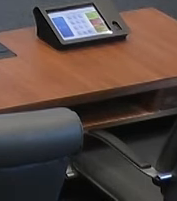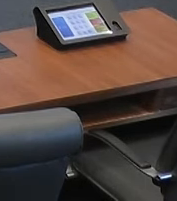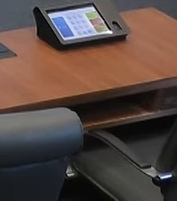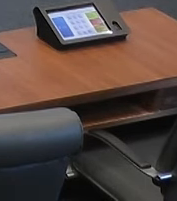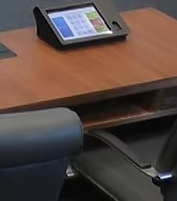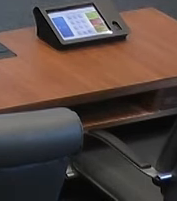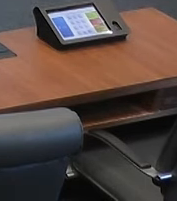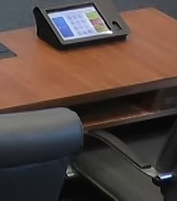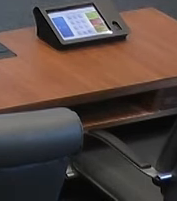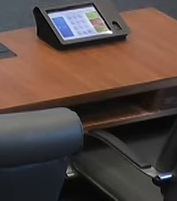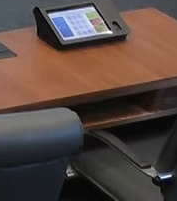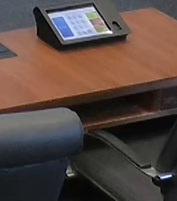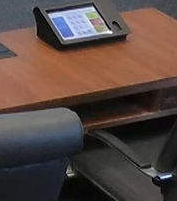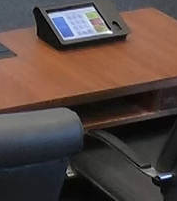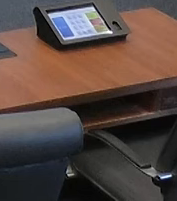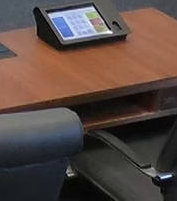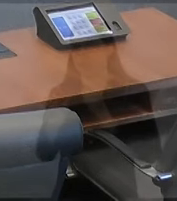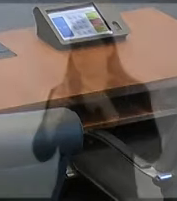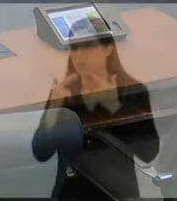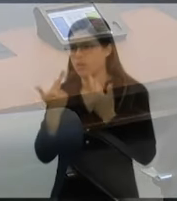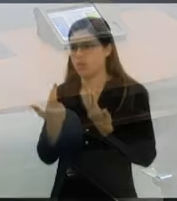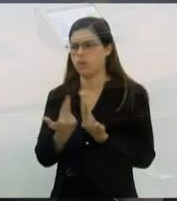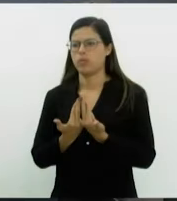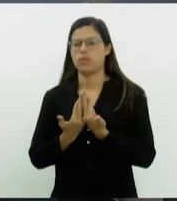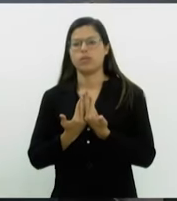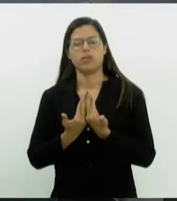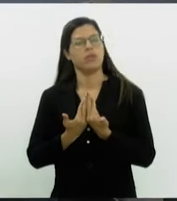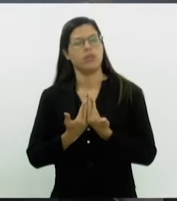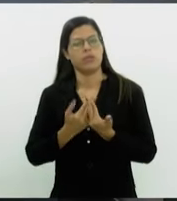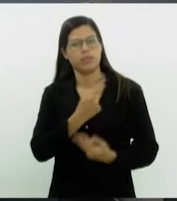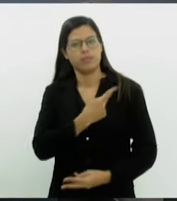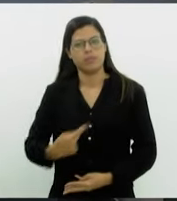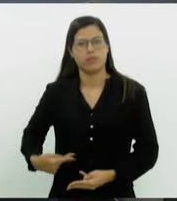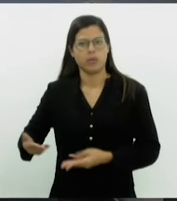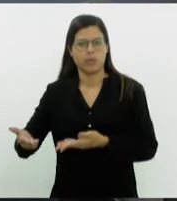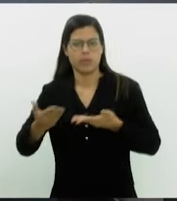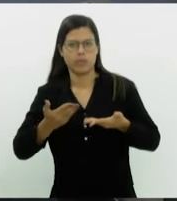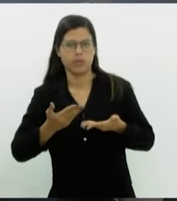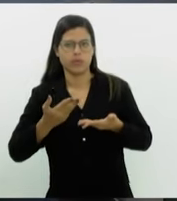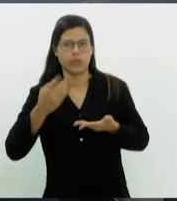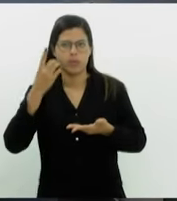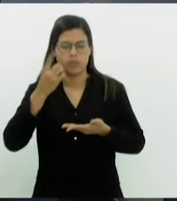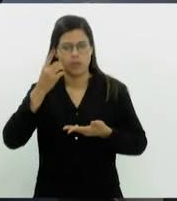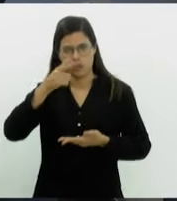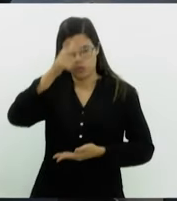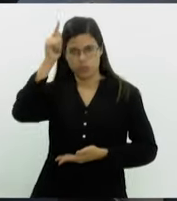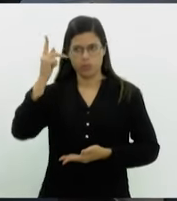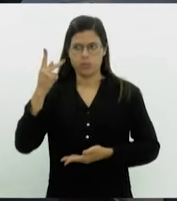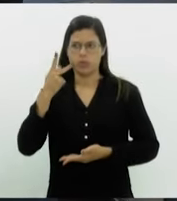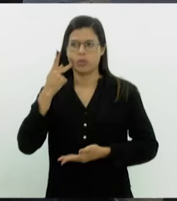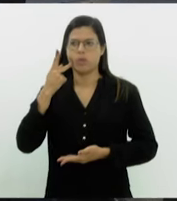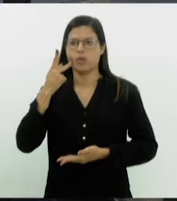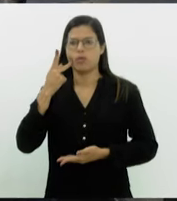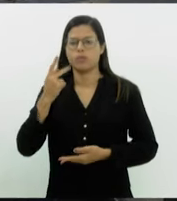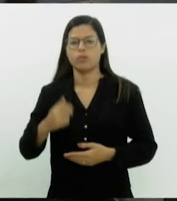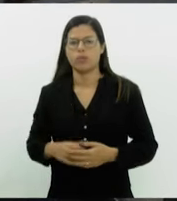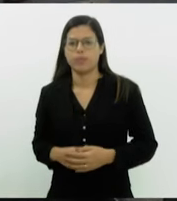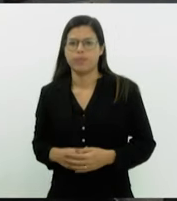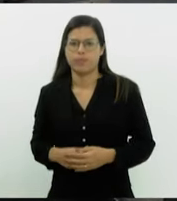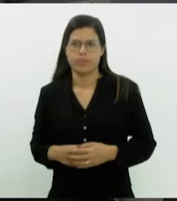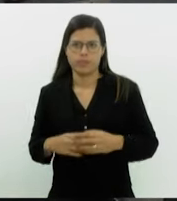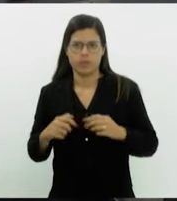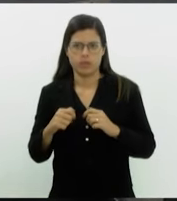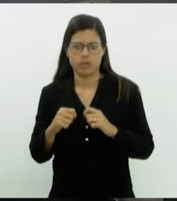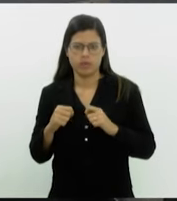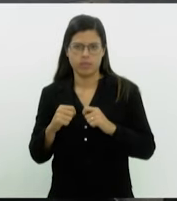aberta a sessão. A presidência convida o nobre deputado, Luiz Paulo Corrêa da Rocha, para fazer